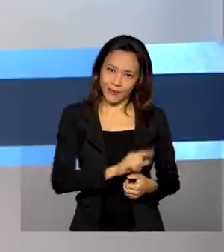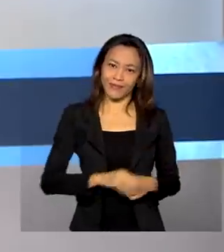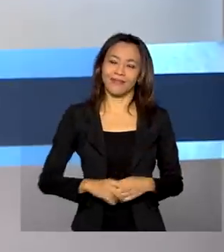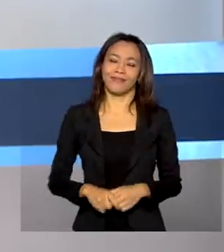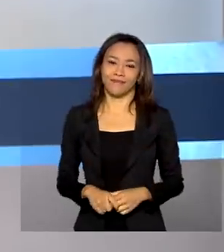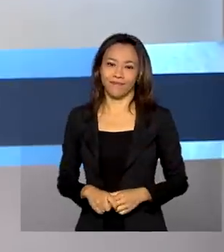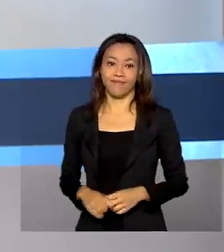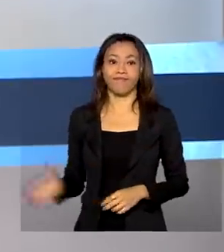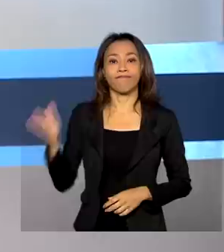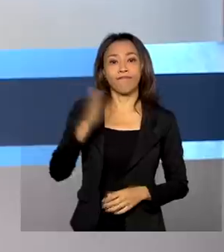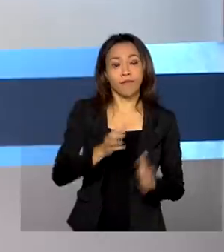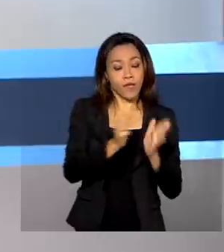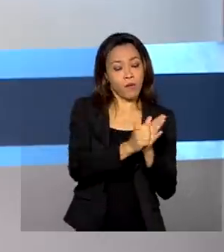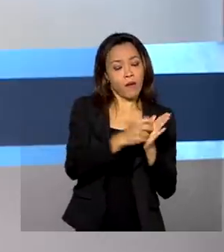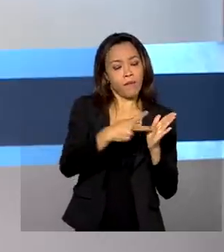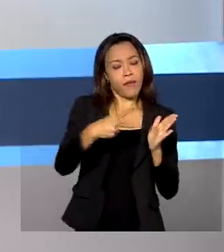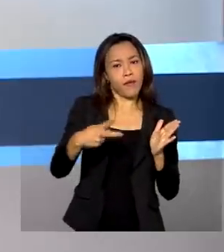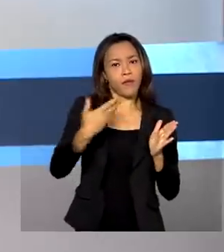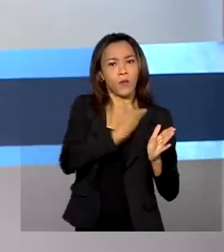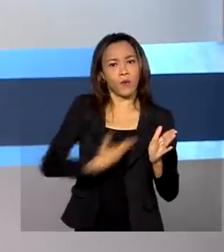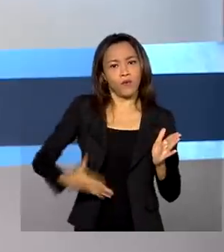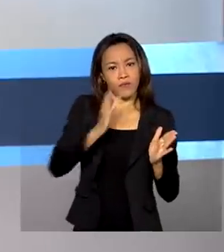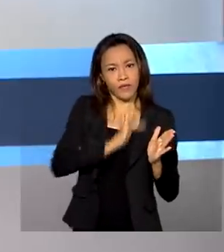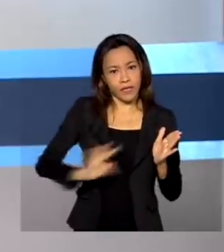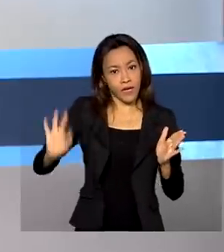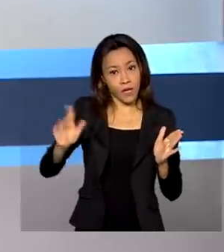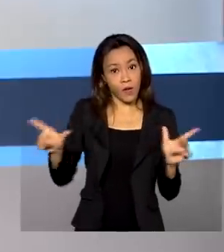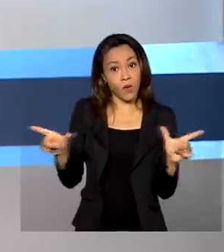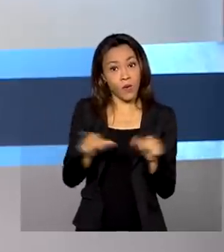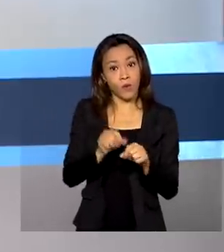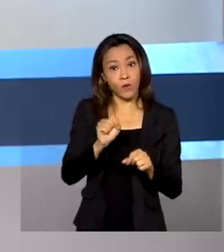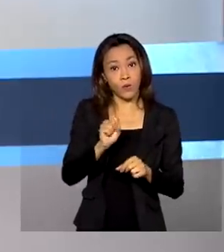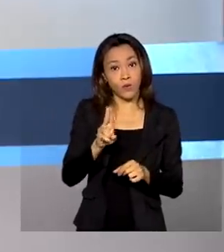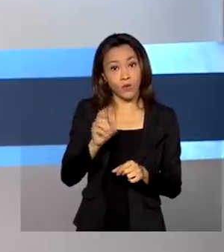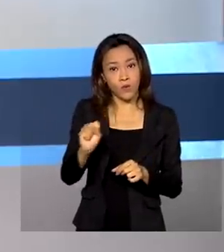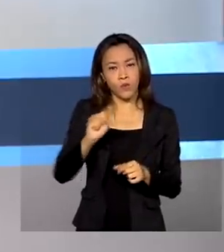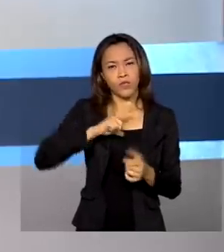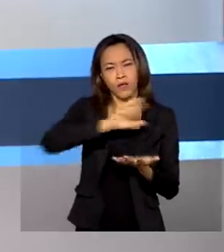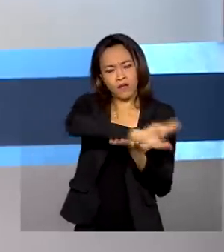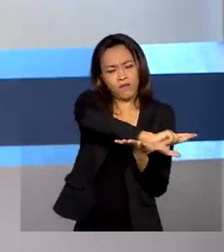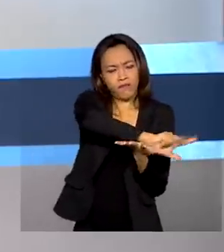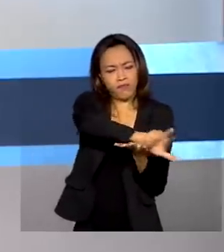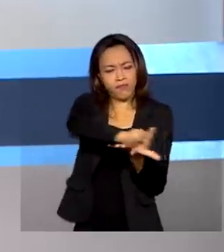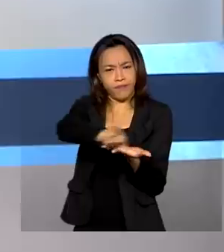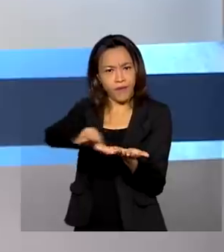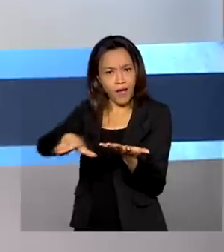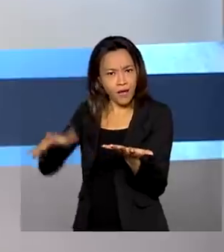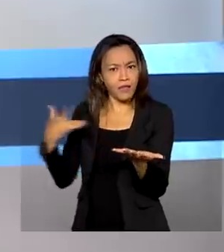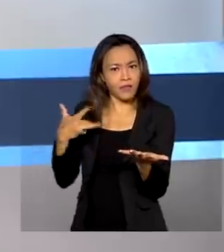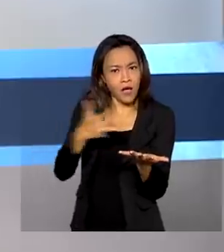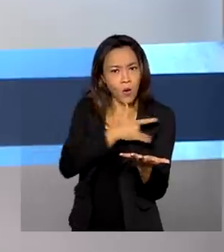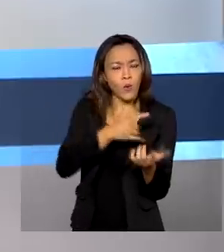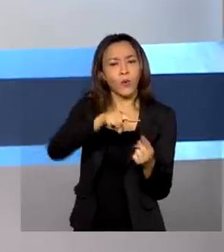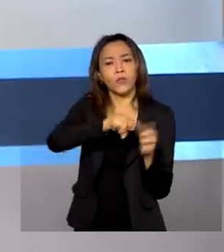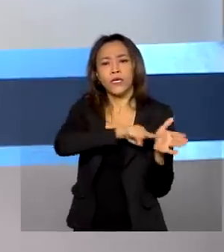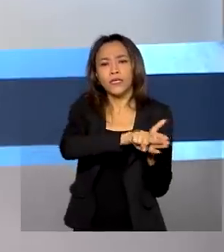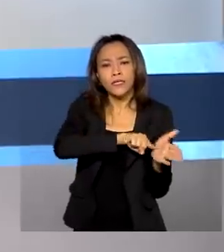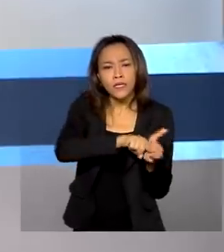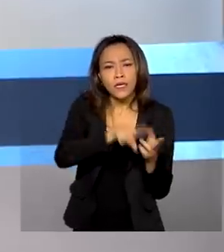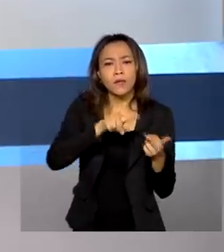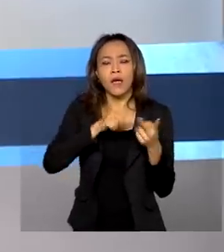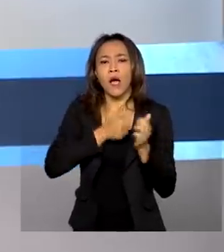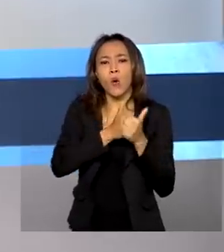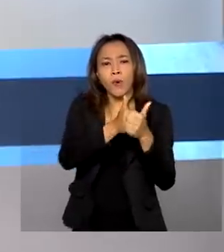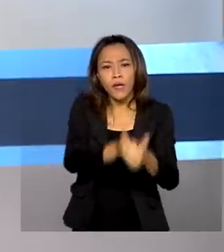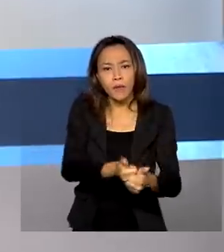O aplicativo do governo federal, o ConectSUS, reúne vários serviços do Sistema Único de Saúde, como exames e o acompanhamento